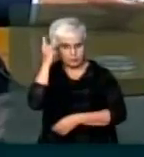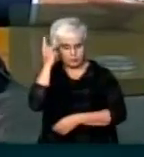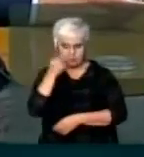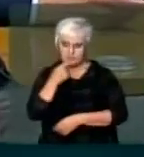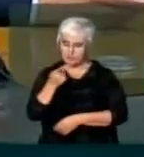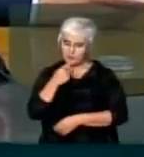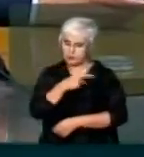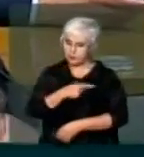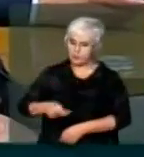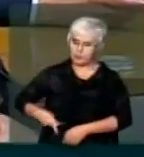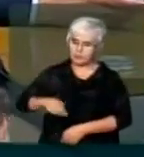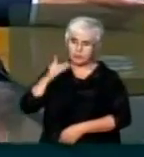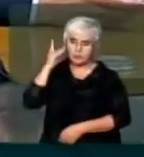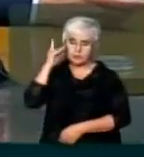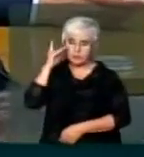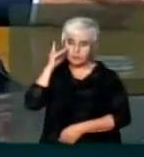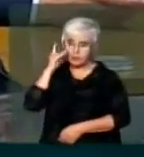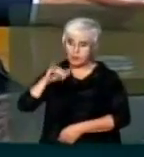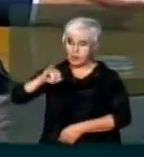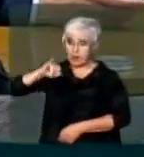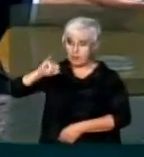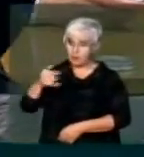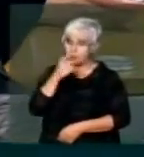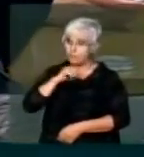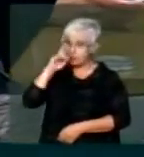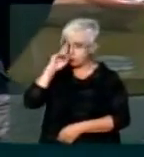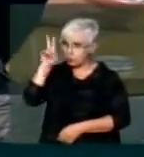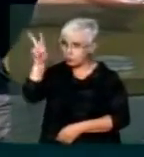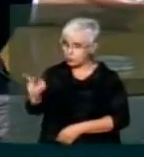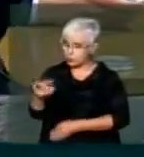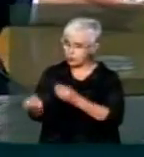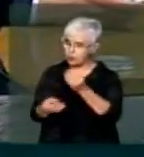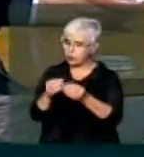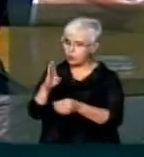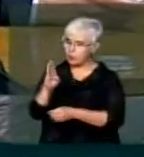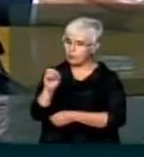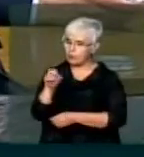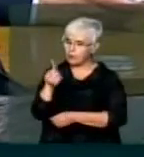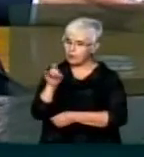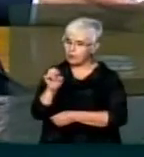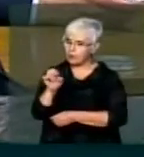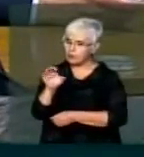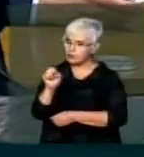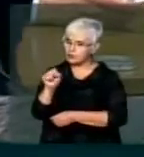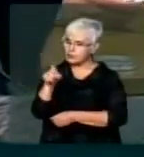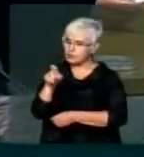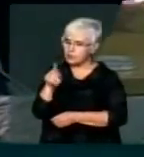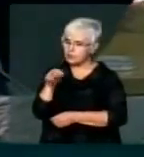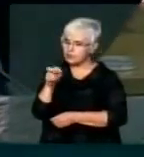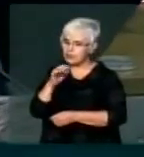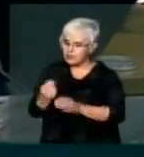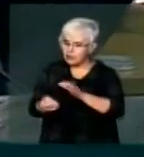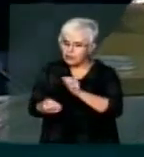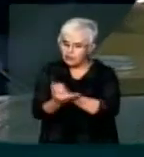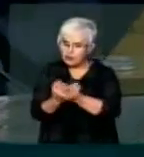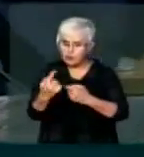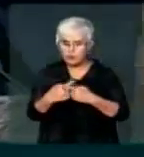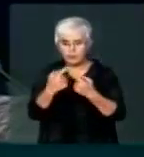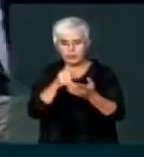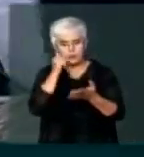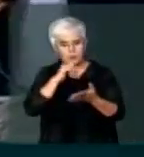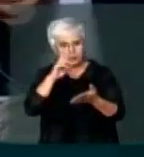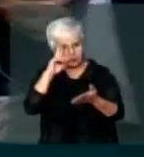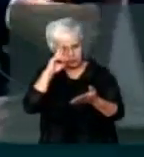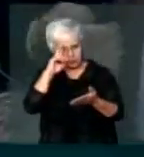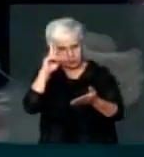disse que a presidente Dilma lhe usou como bode expiatório, na questão de Passadena, pois teria sido ela que deu prejuízo à